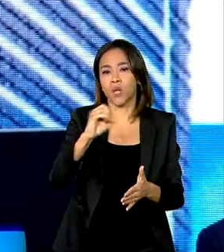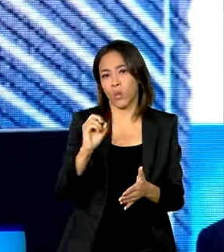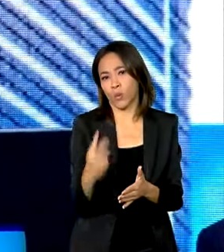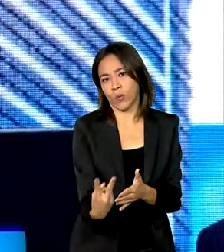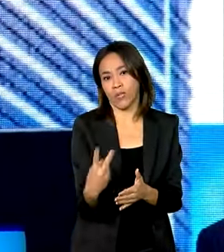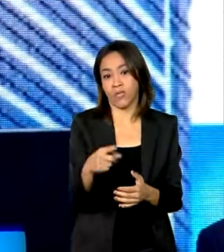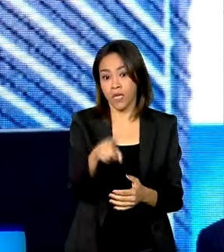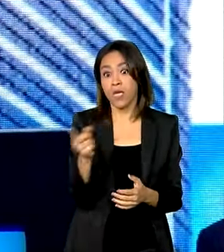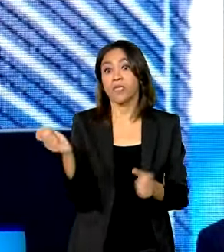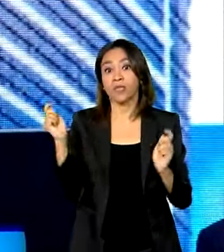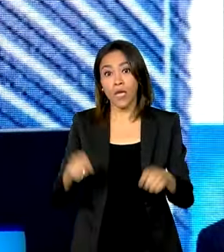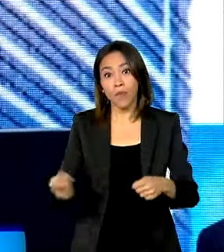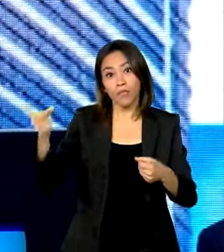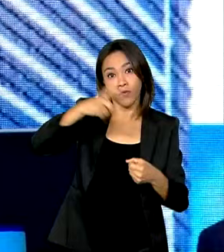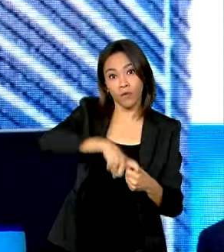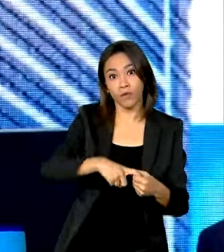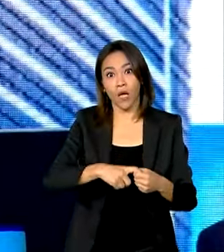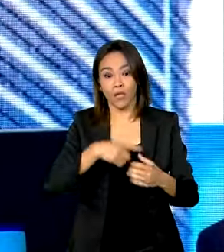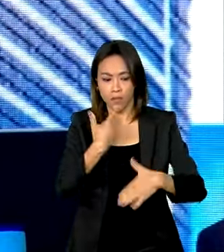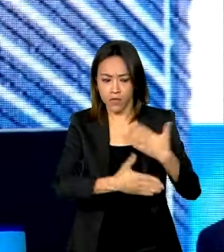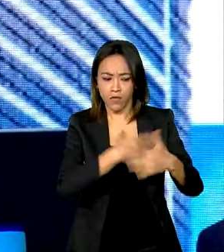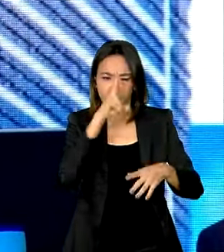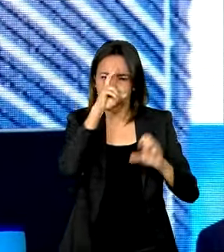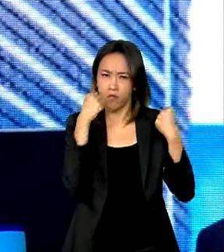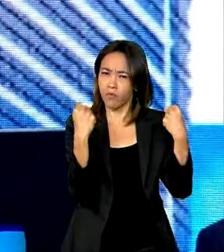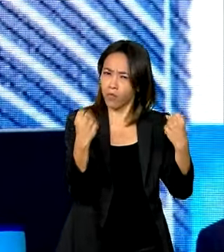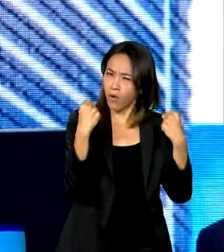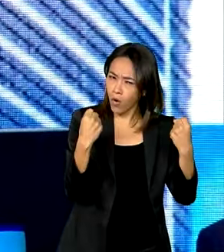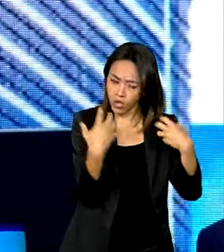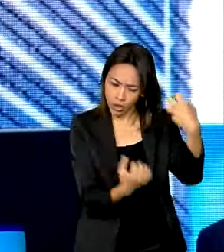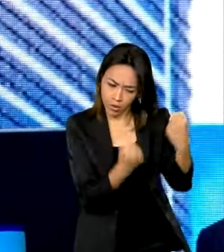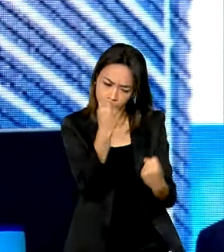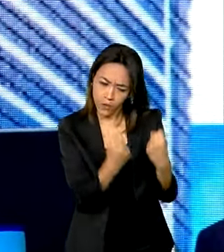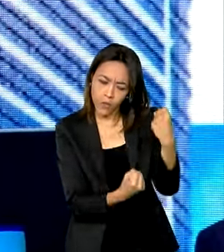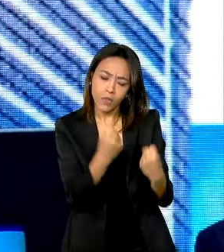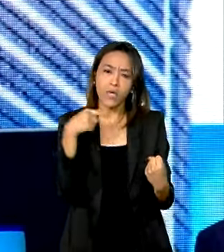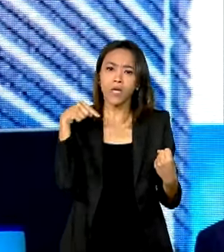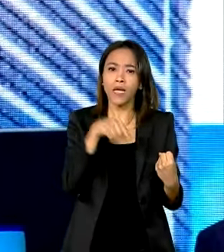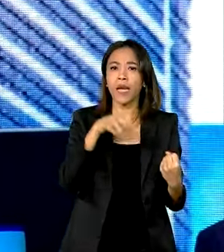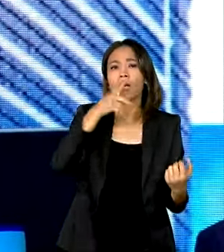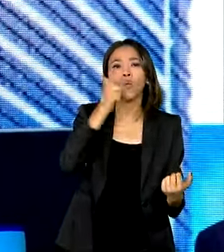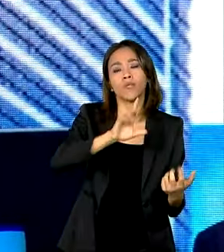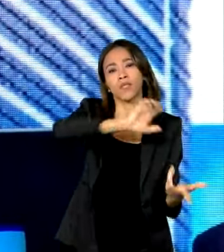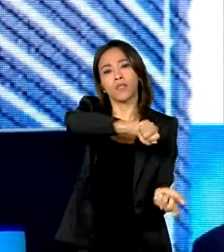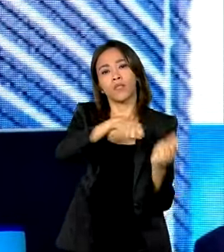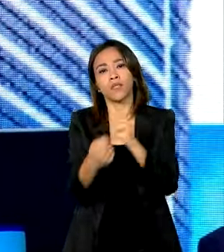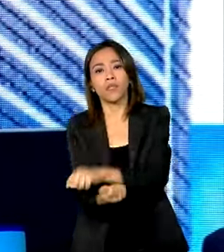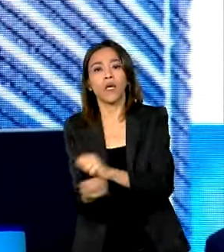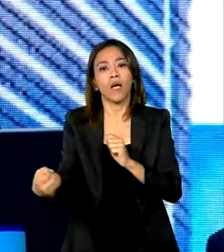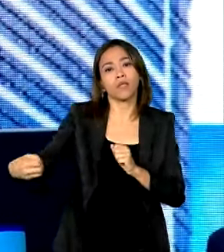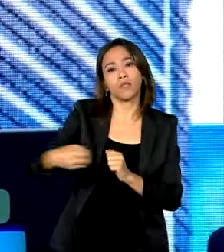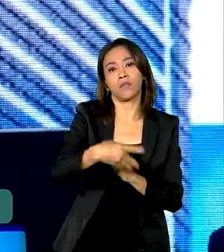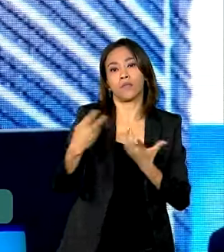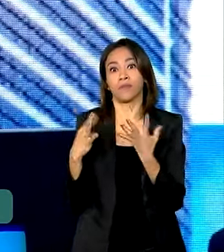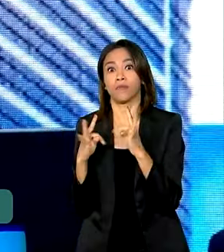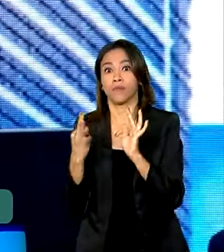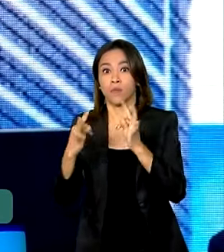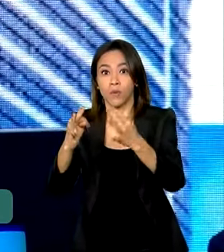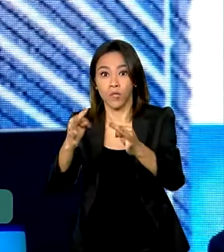a indústria automobilística com a vantagem agora de que ela se adequa às novas tecnologias